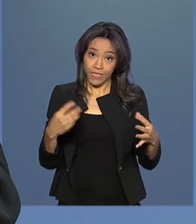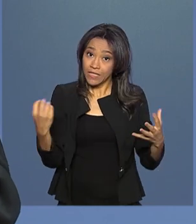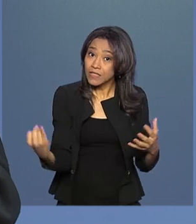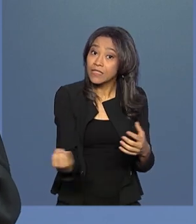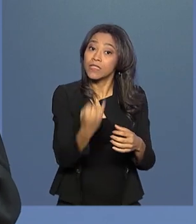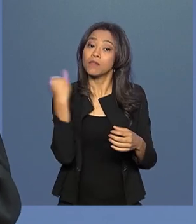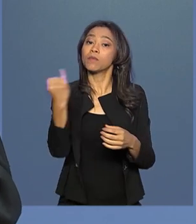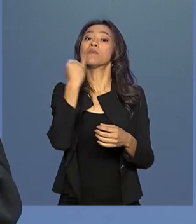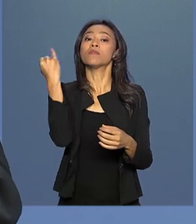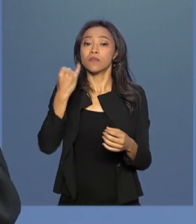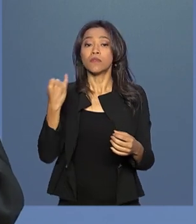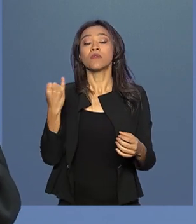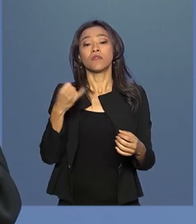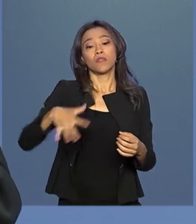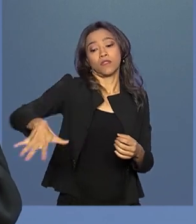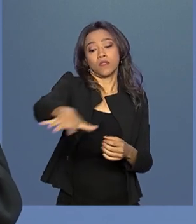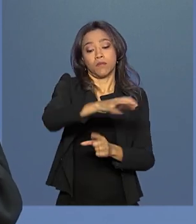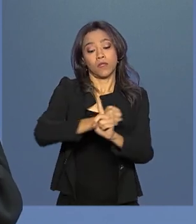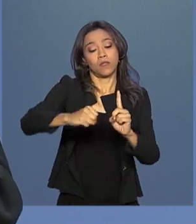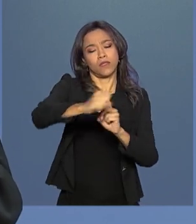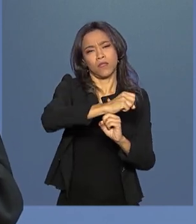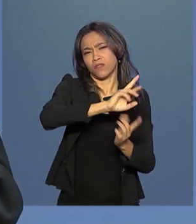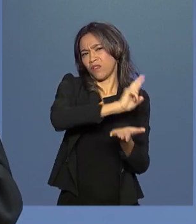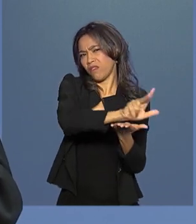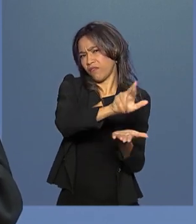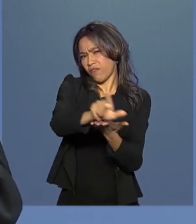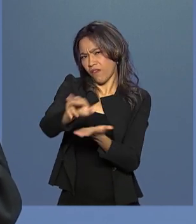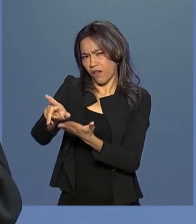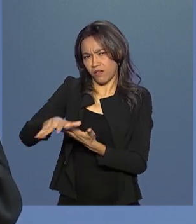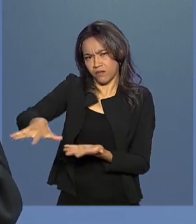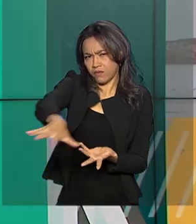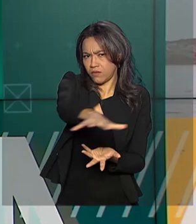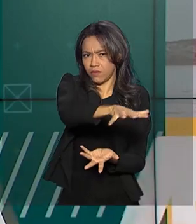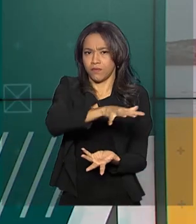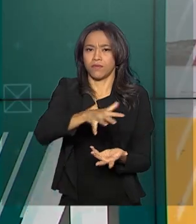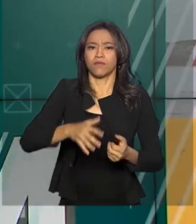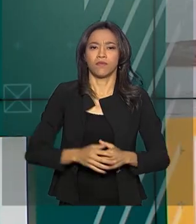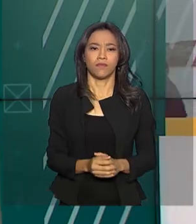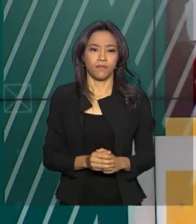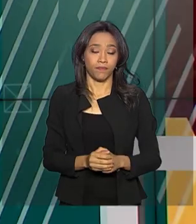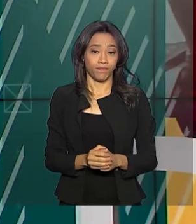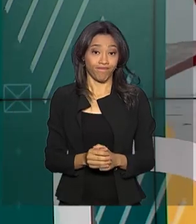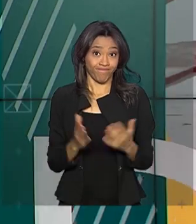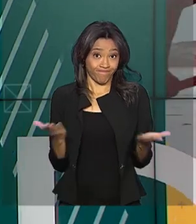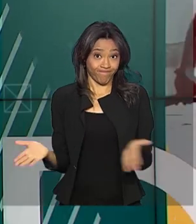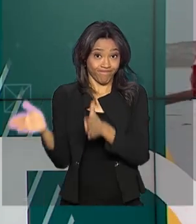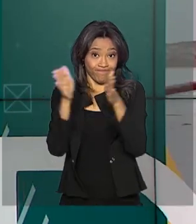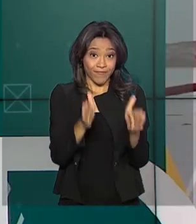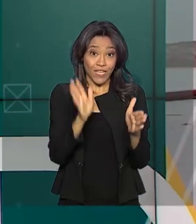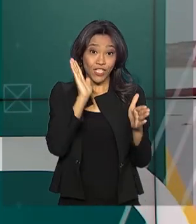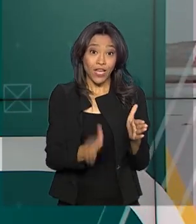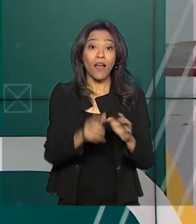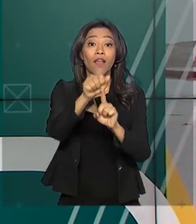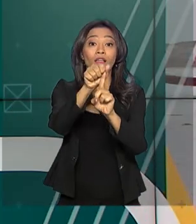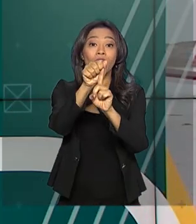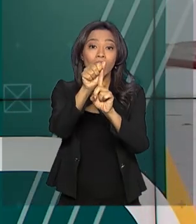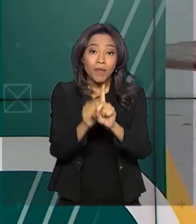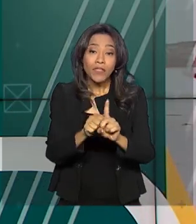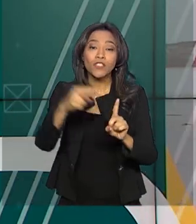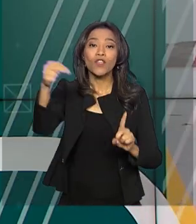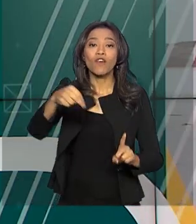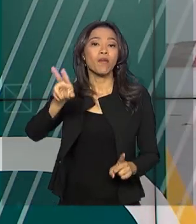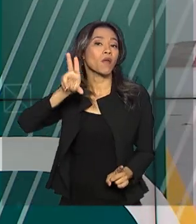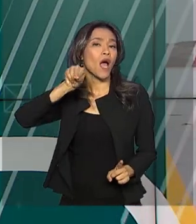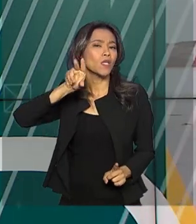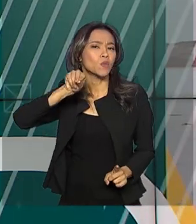sociedade nos vários campos dessa cooperação. Já estamos no Novembro Azul. A campanha